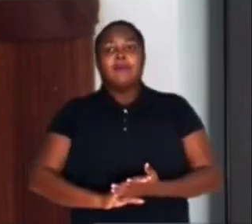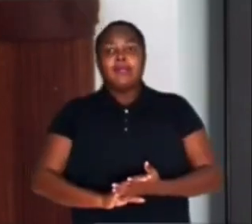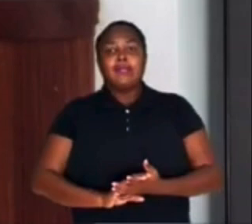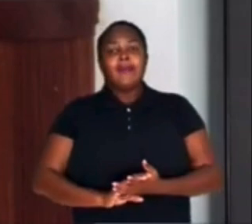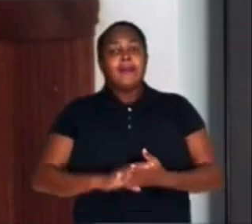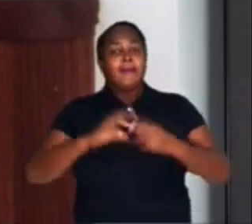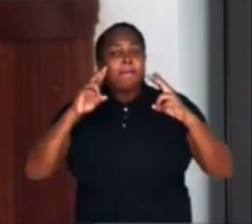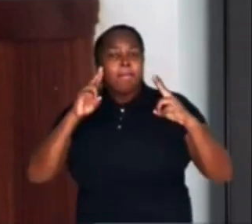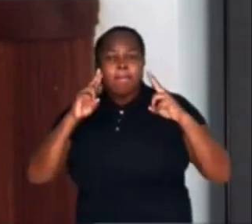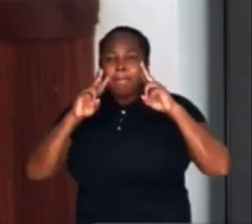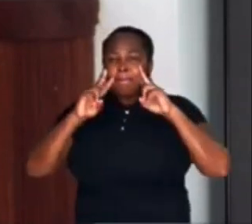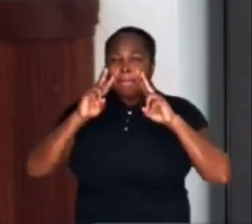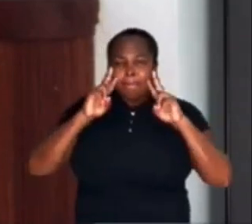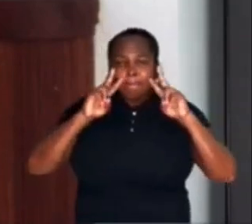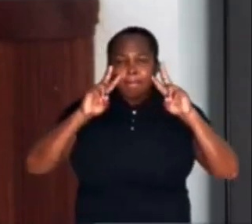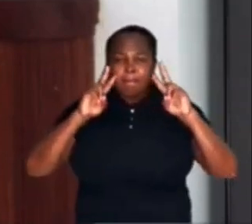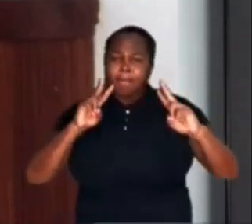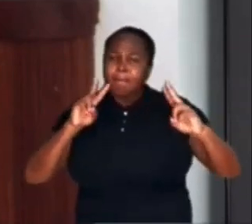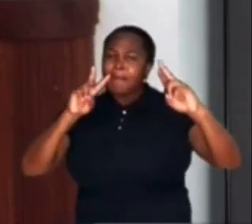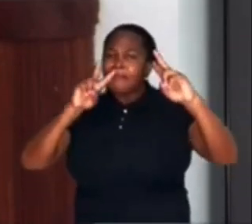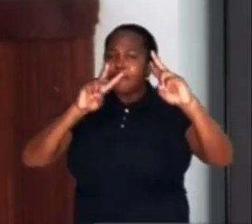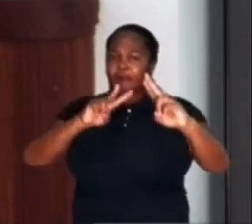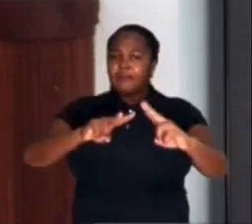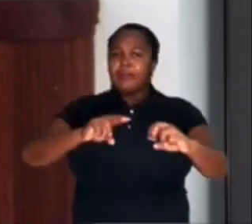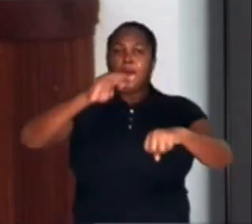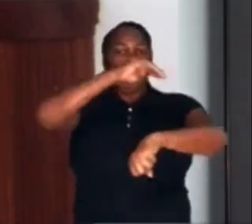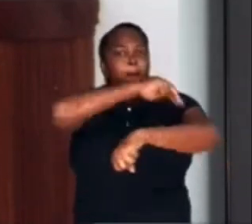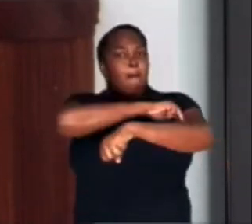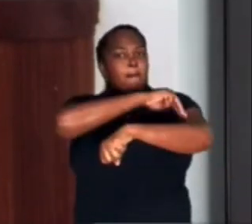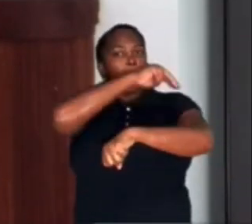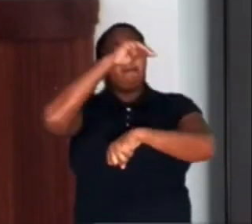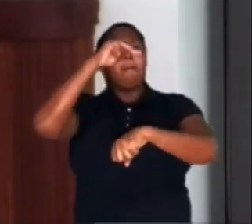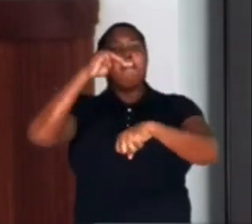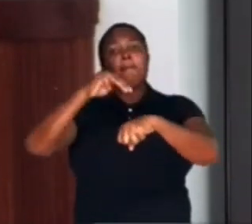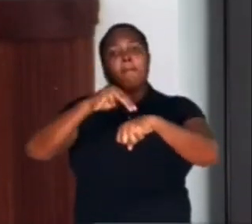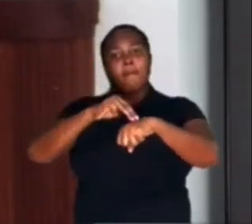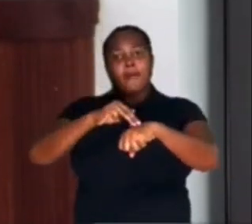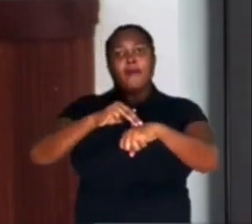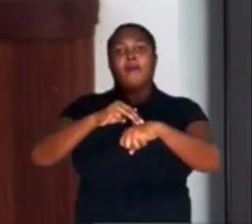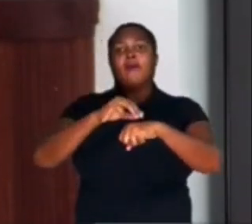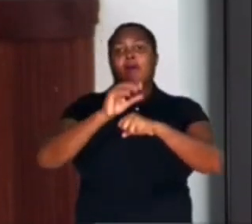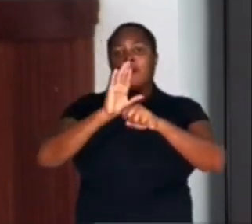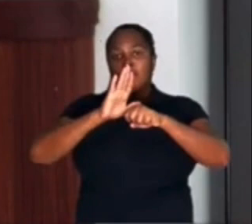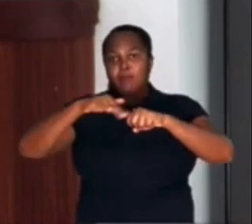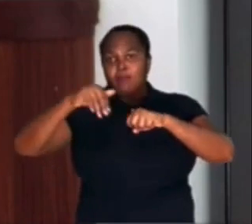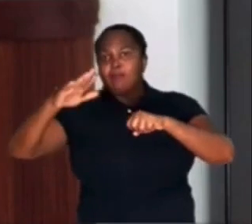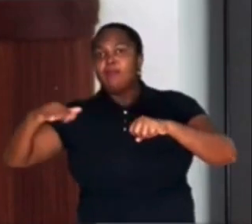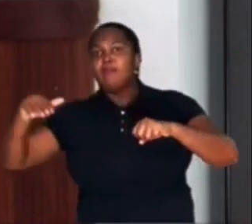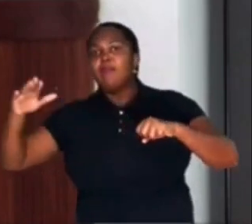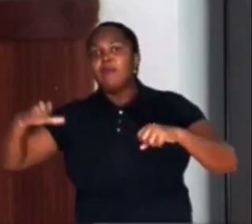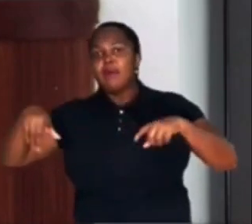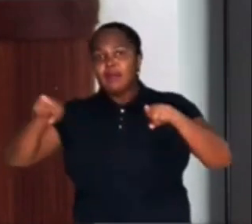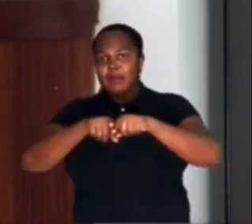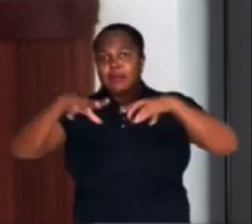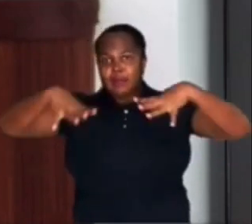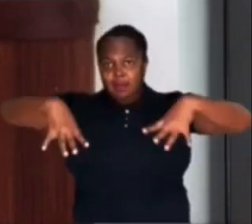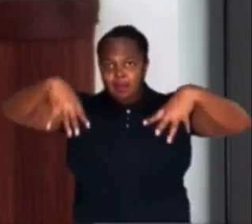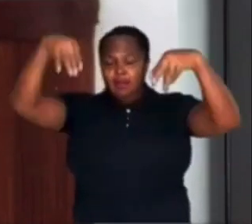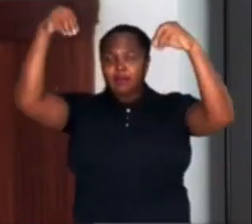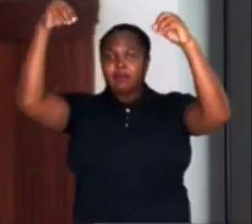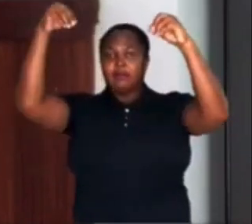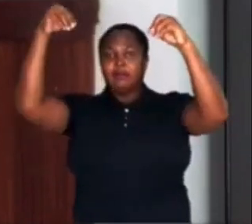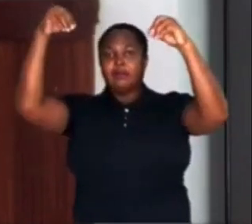enxergar pela primeira vez o Morro de Pernambuco e as torres da Catedral de São Sebastião. Naquele dia,